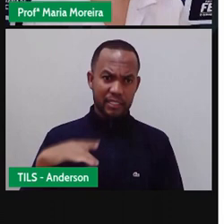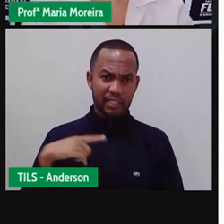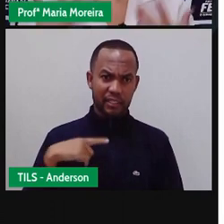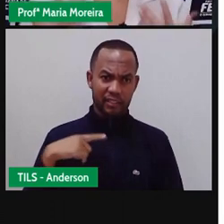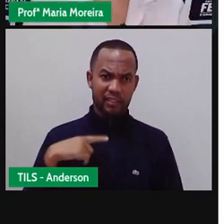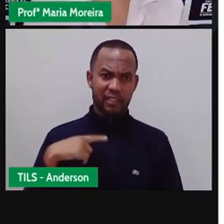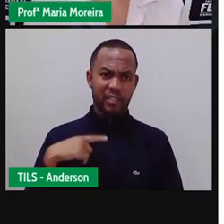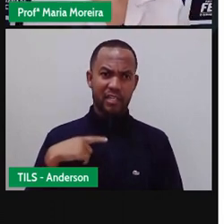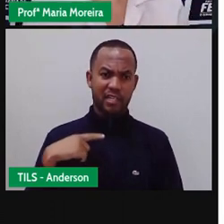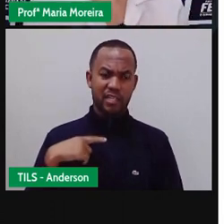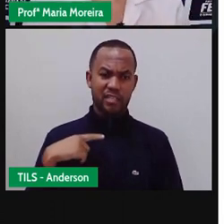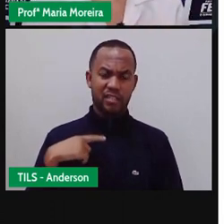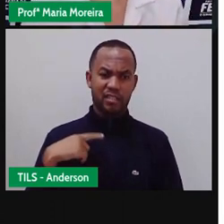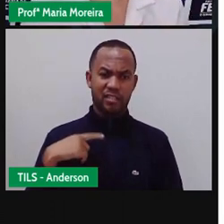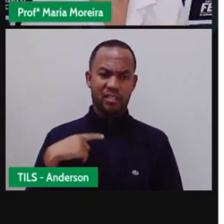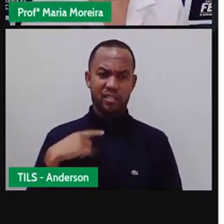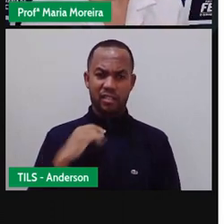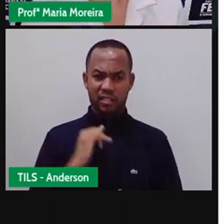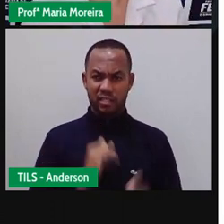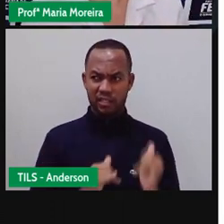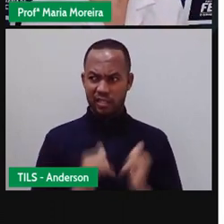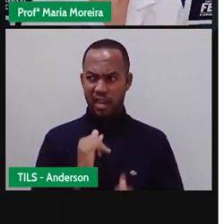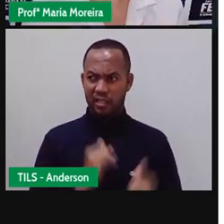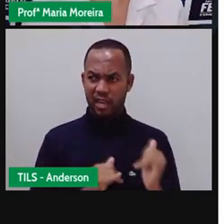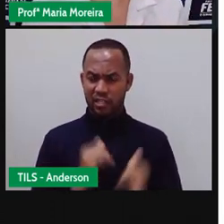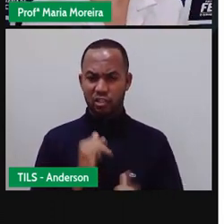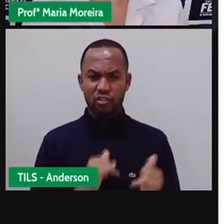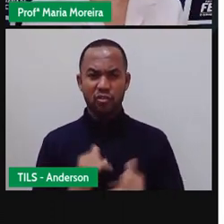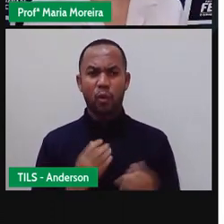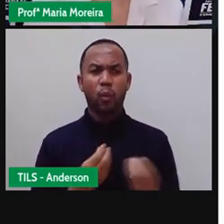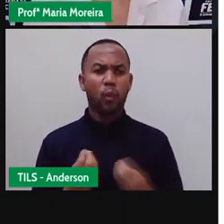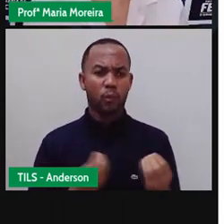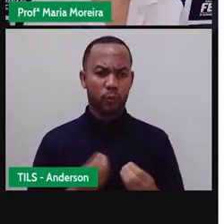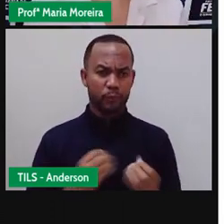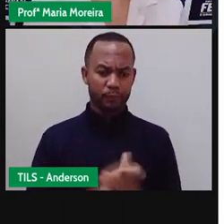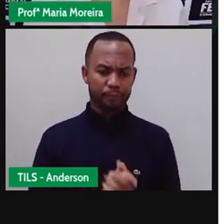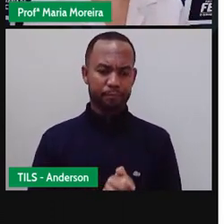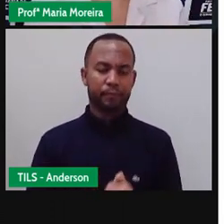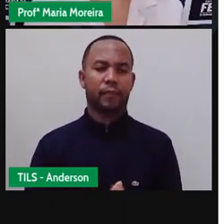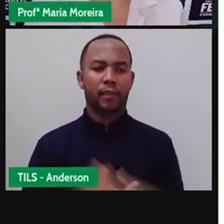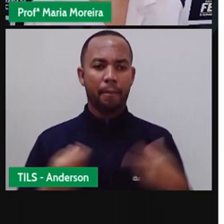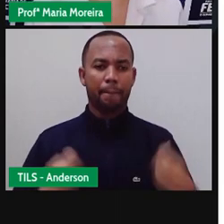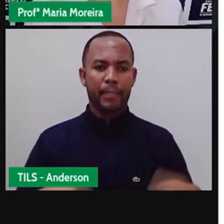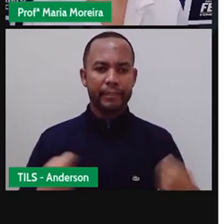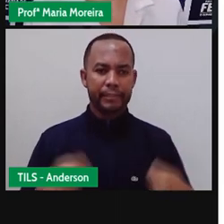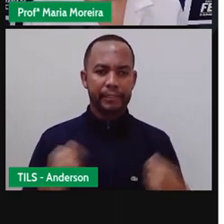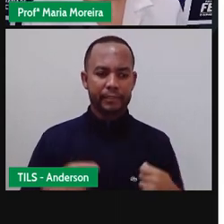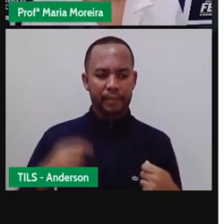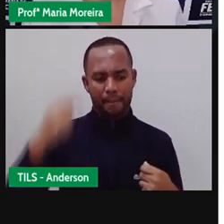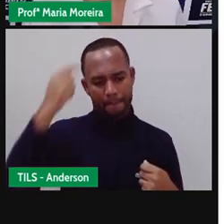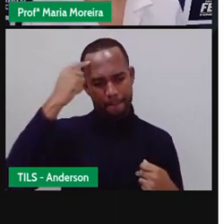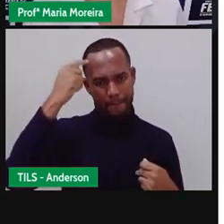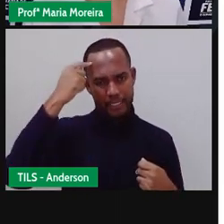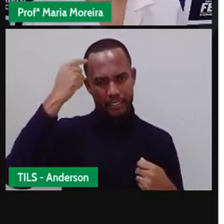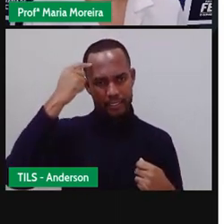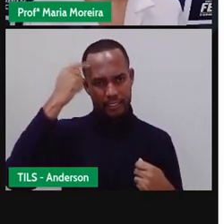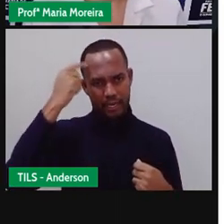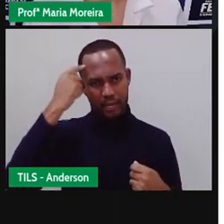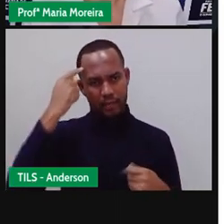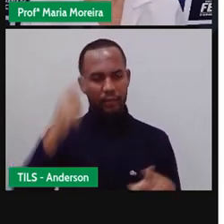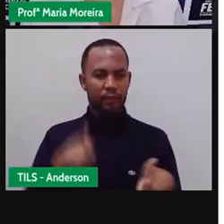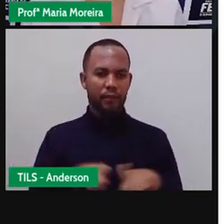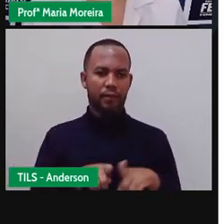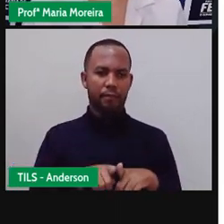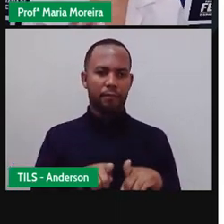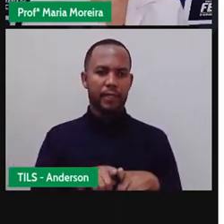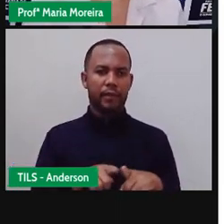financeira de ter o quê? O acesso à internet. Então, a gente precisa aí repensar determinadas coisas, e isso também é o